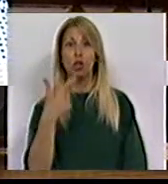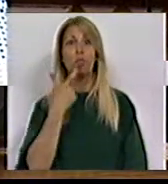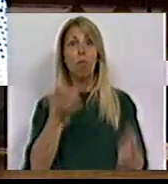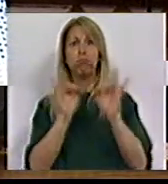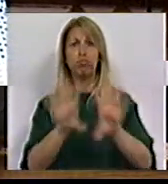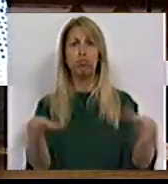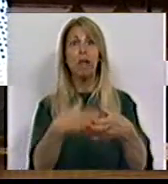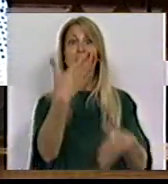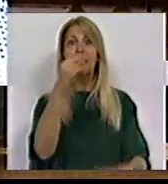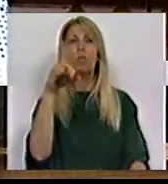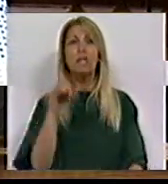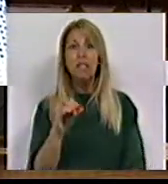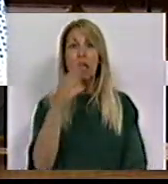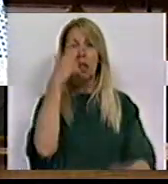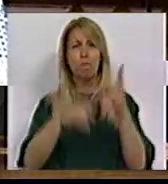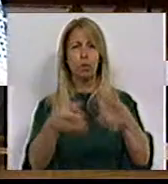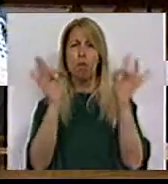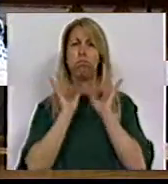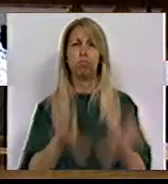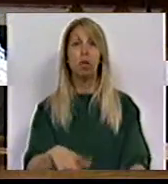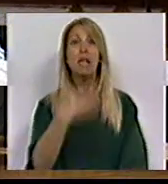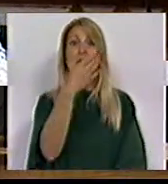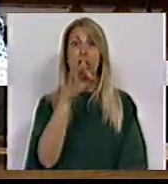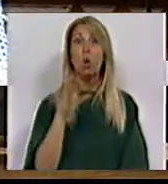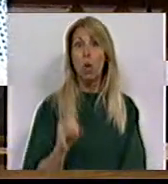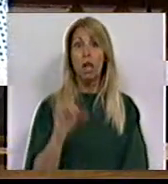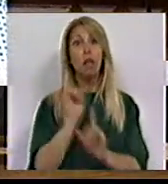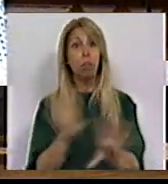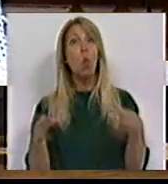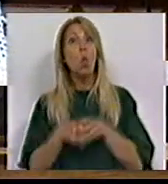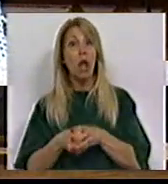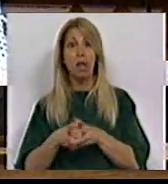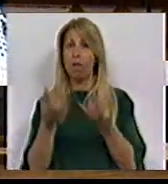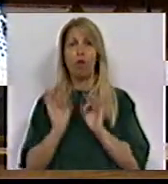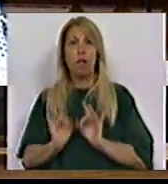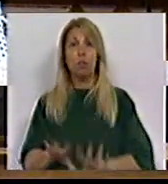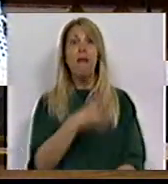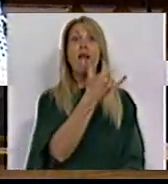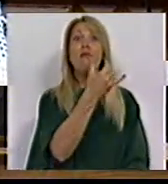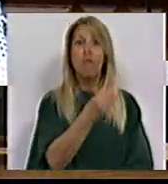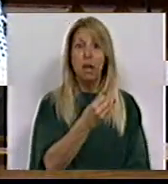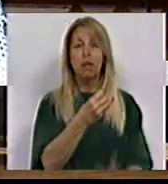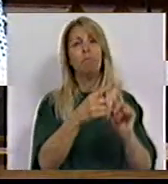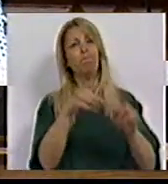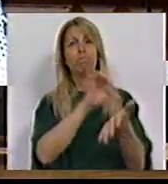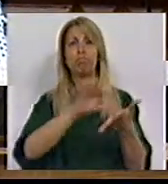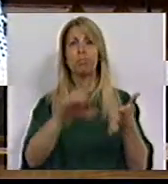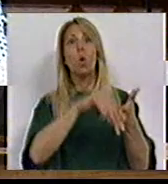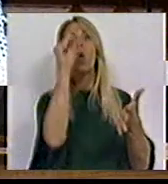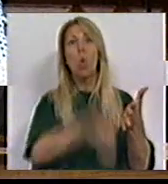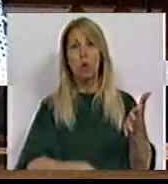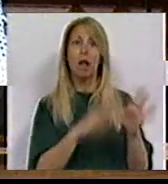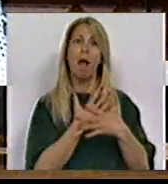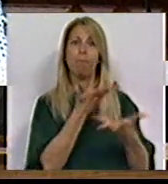160 trabalhadores, 140 por despedimento coletivo e 20 por rescisões amigáveis, à